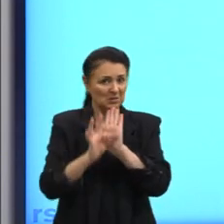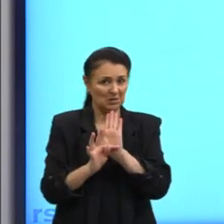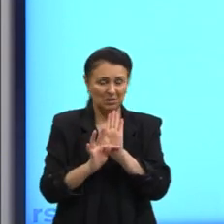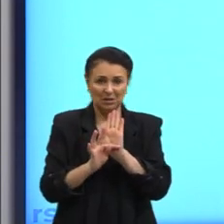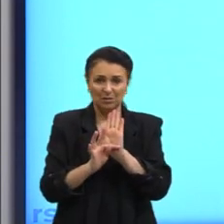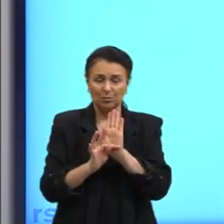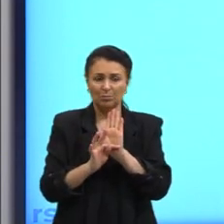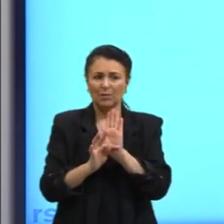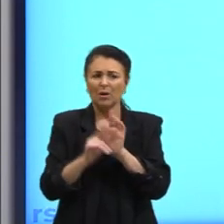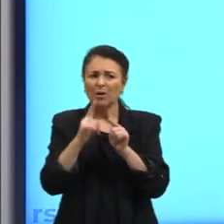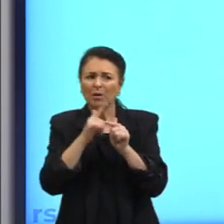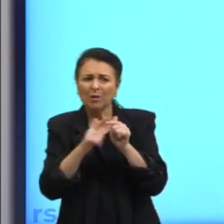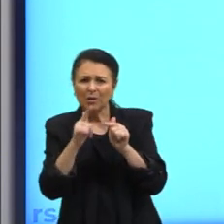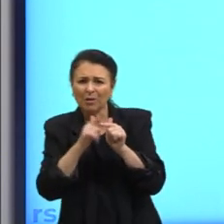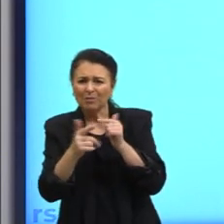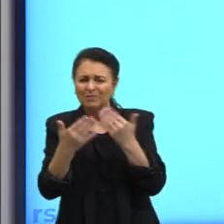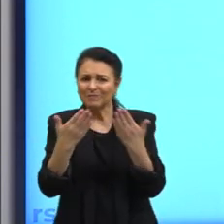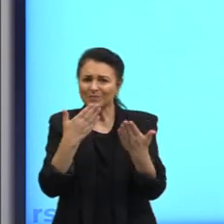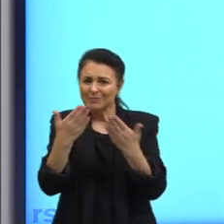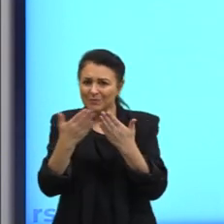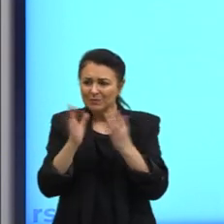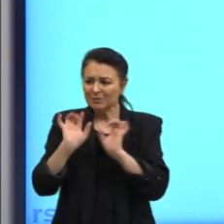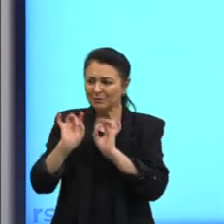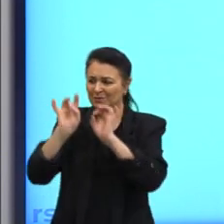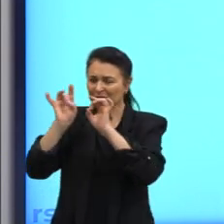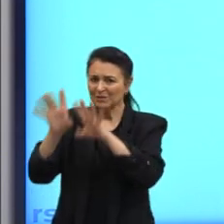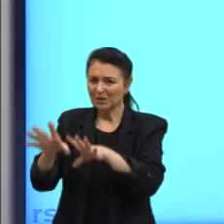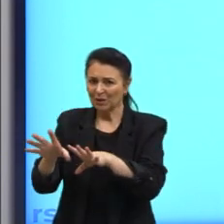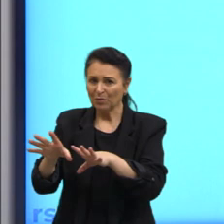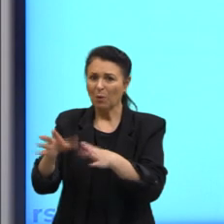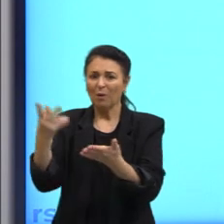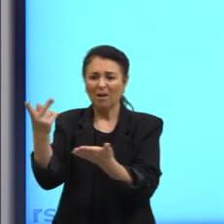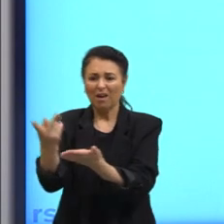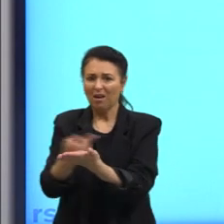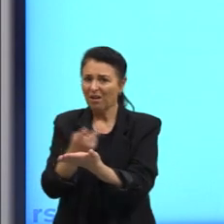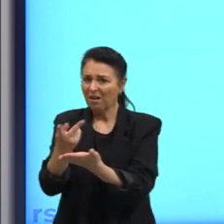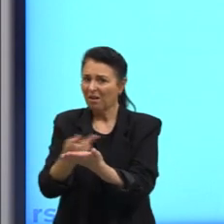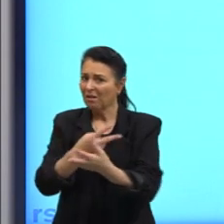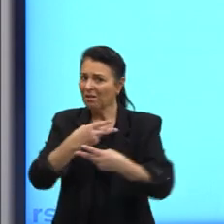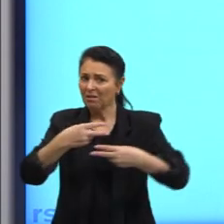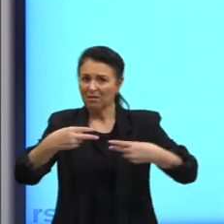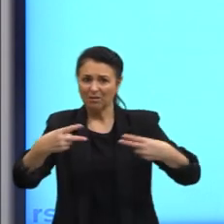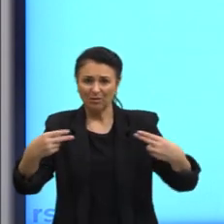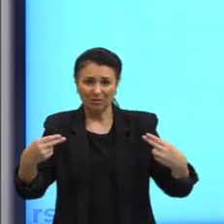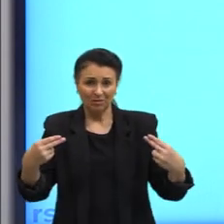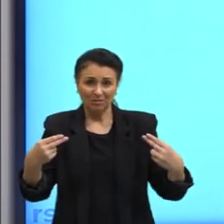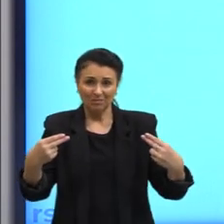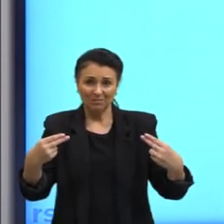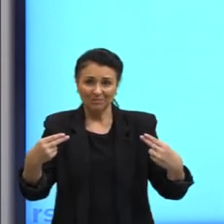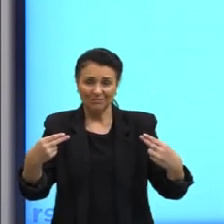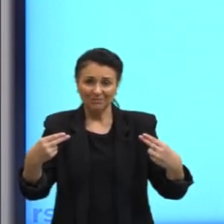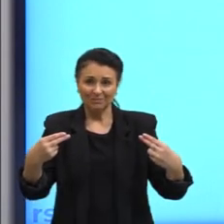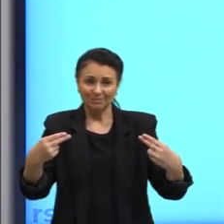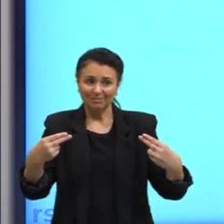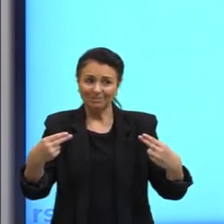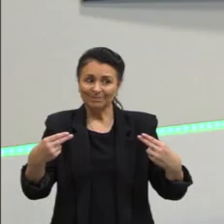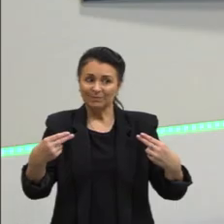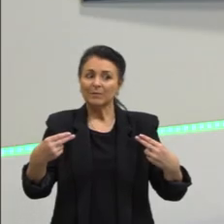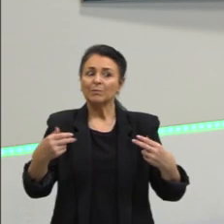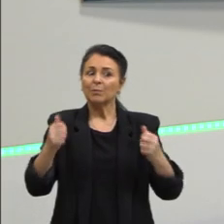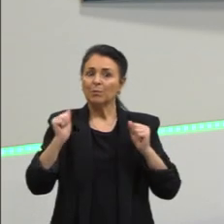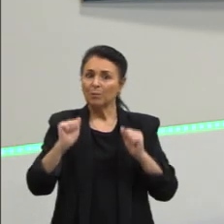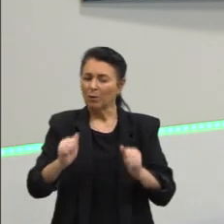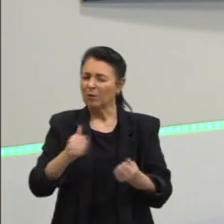Problematizar o descarte inconsequente de equipamentos Aqui dá para nós